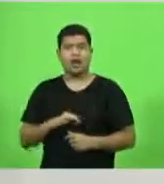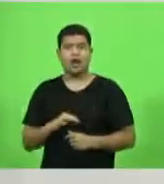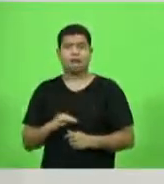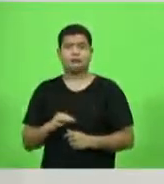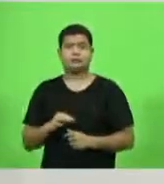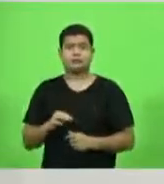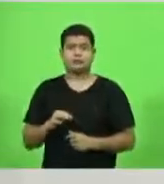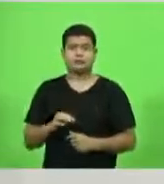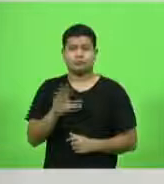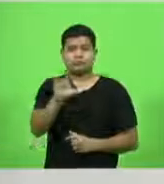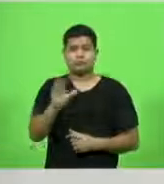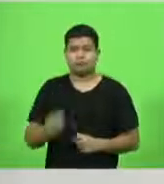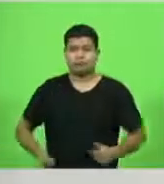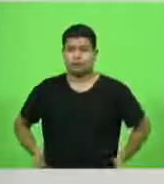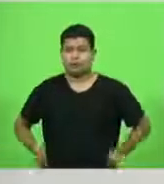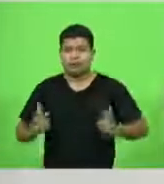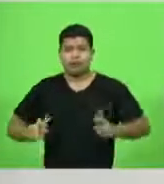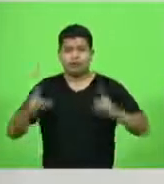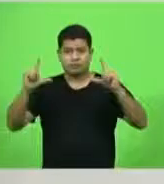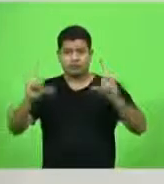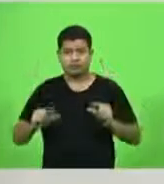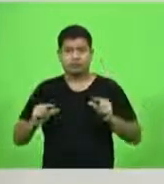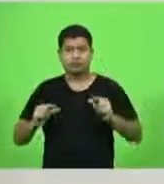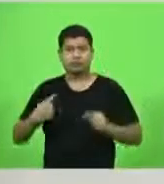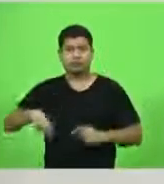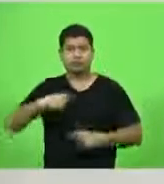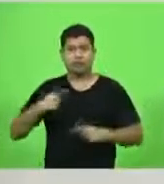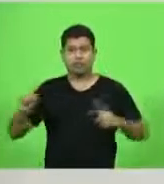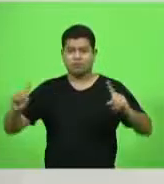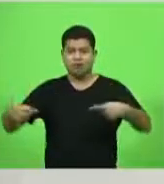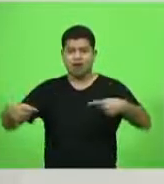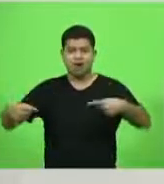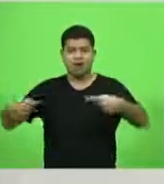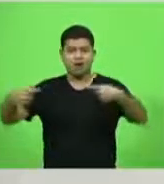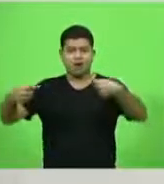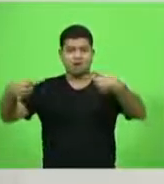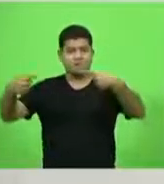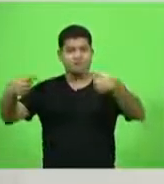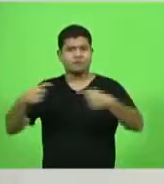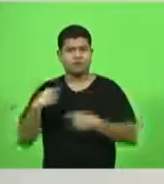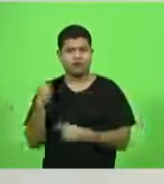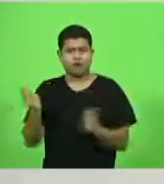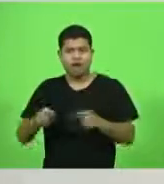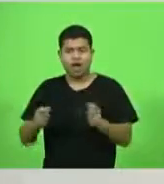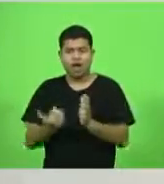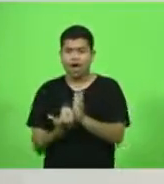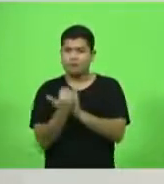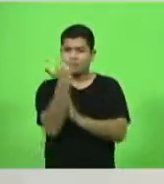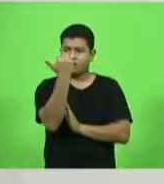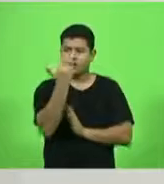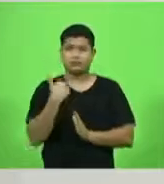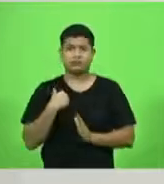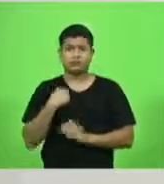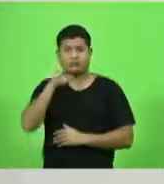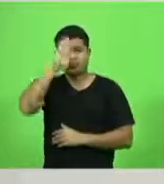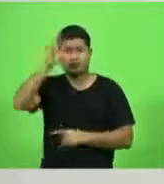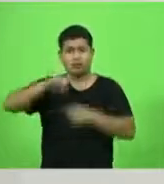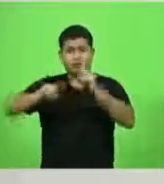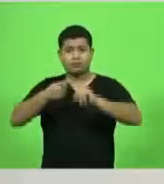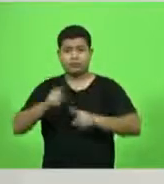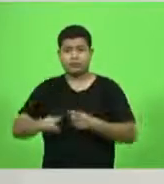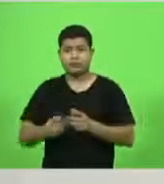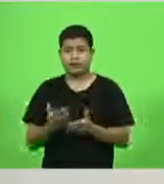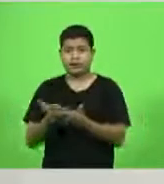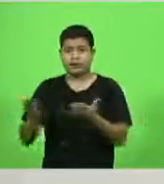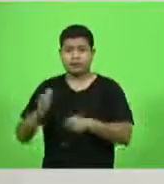aumenta, tanto interna quanto externamente, com nossos produtos, principalmente manufaturados.